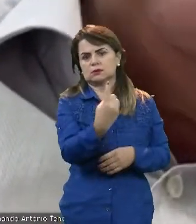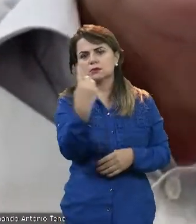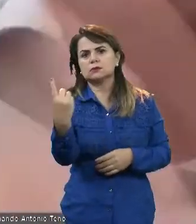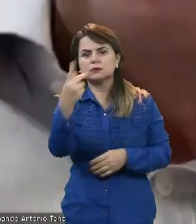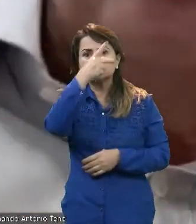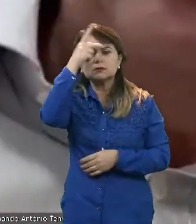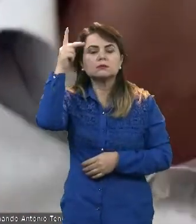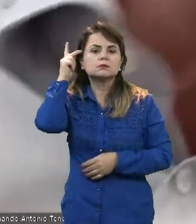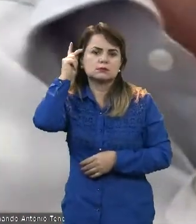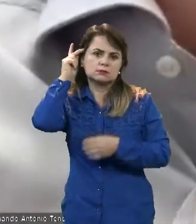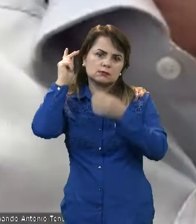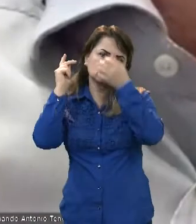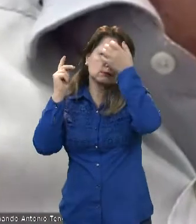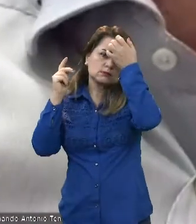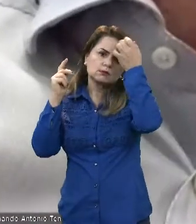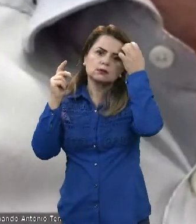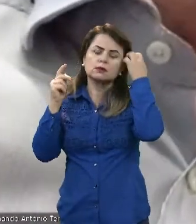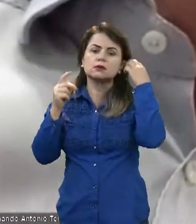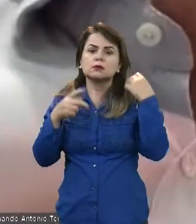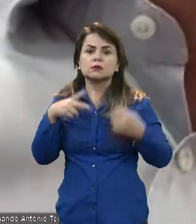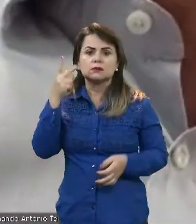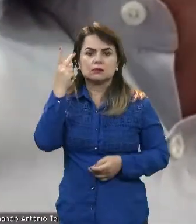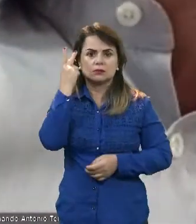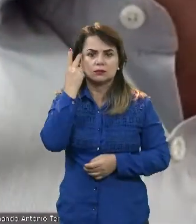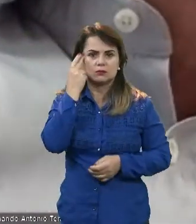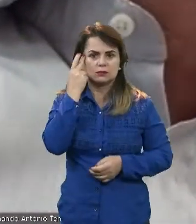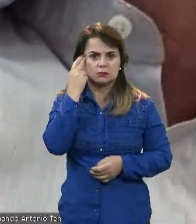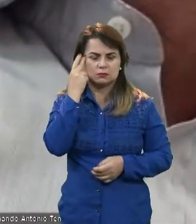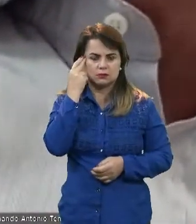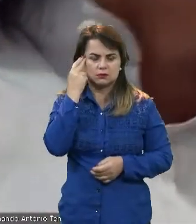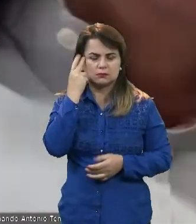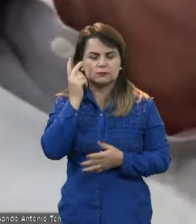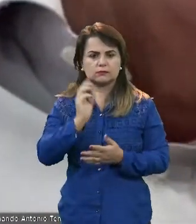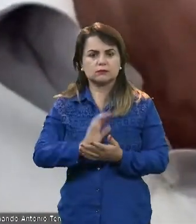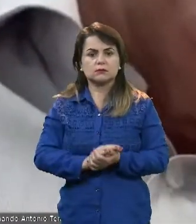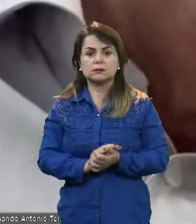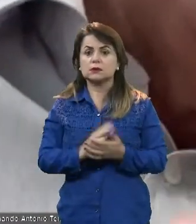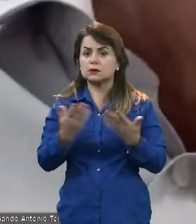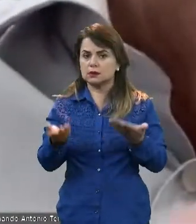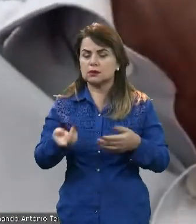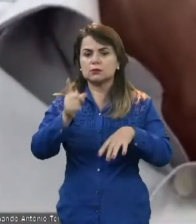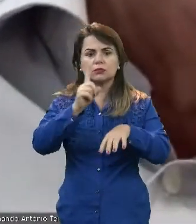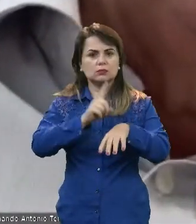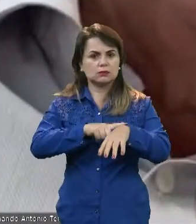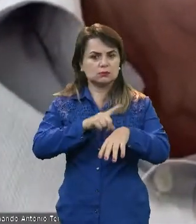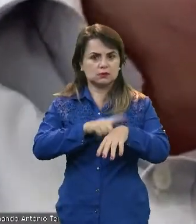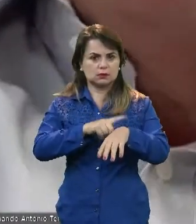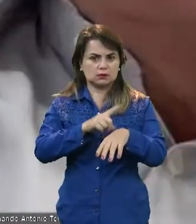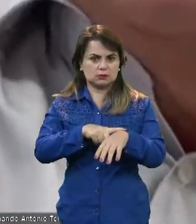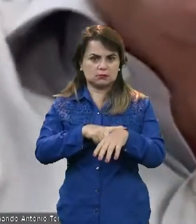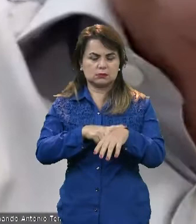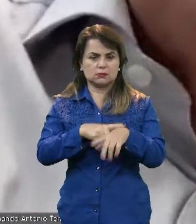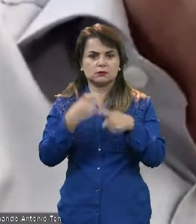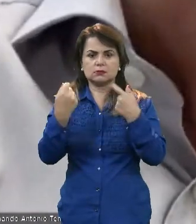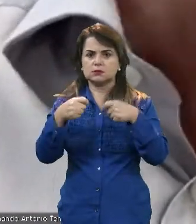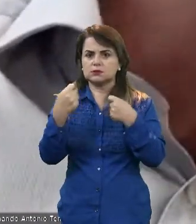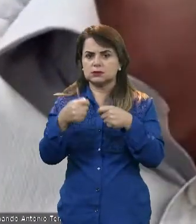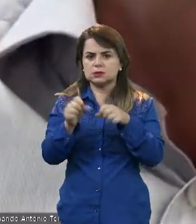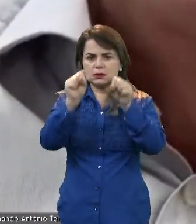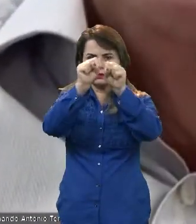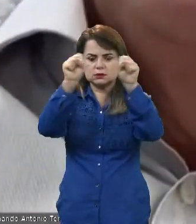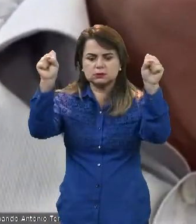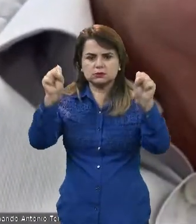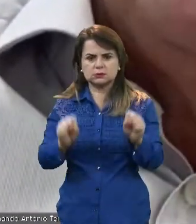É natural isso? O fato é que a carência ela apenas precisa de uma adequação de sistema